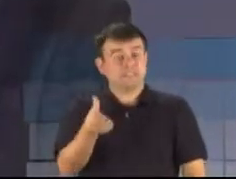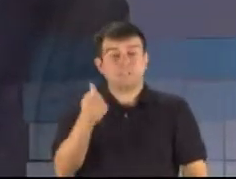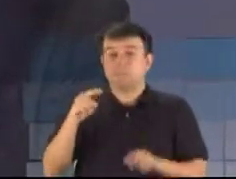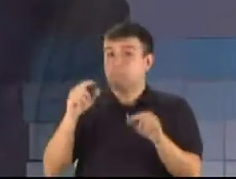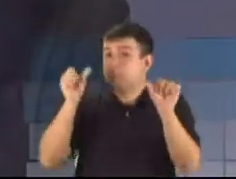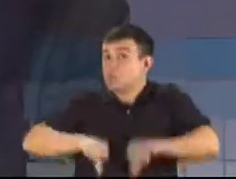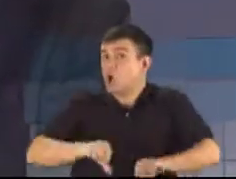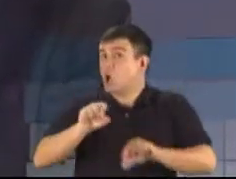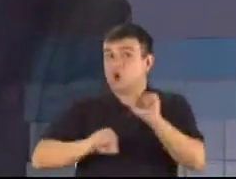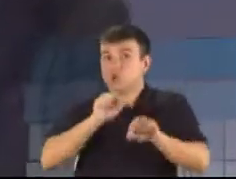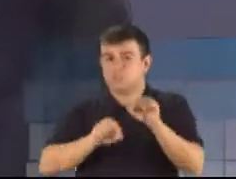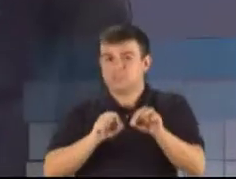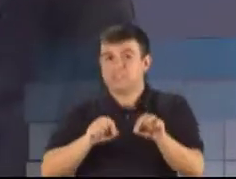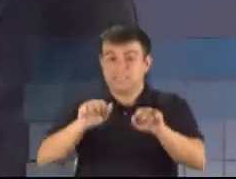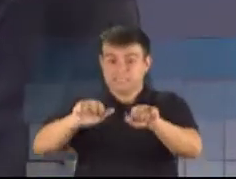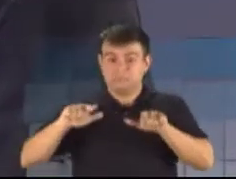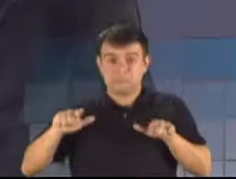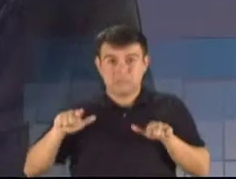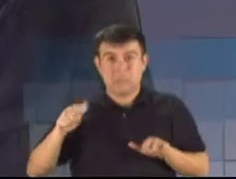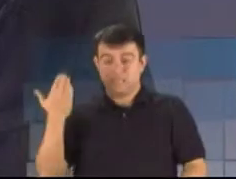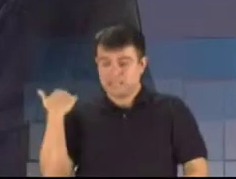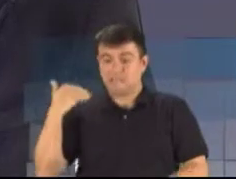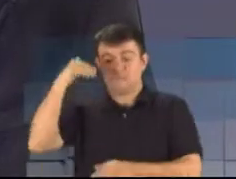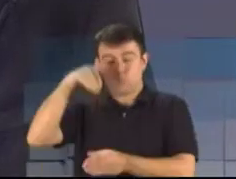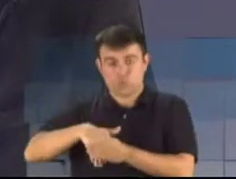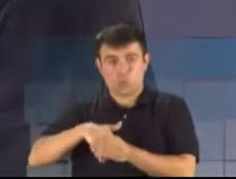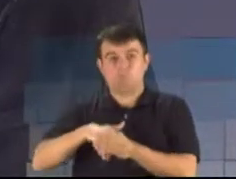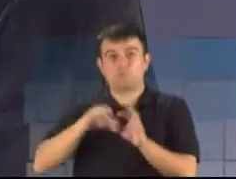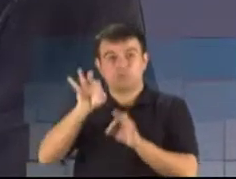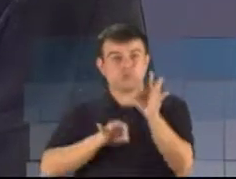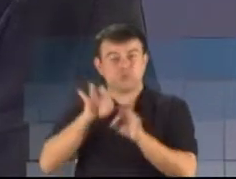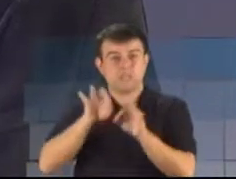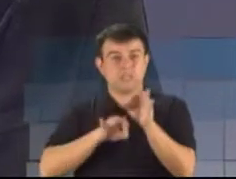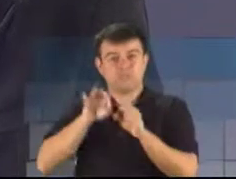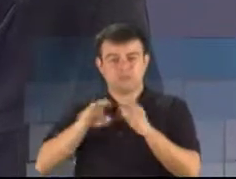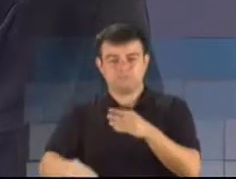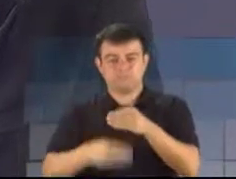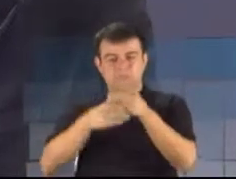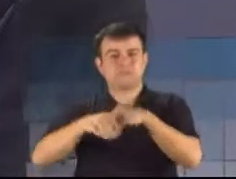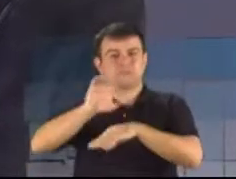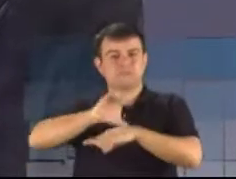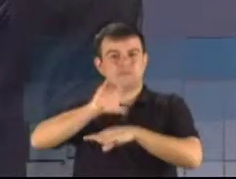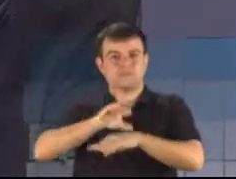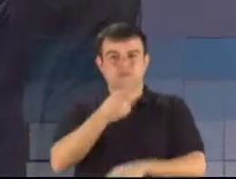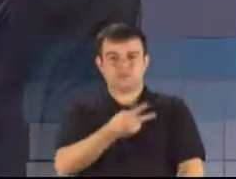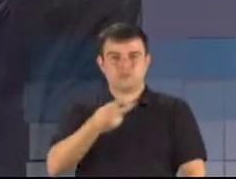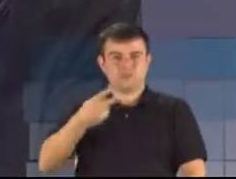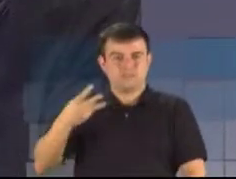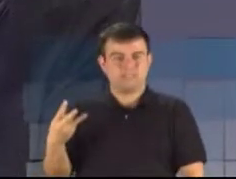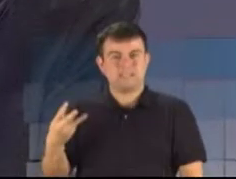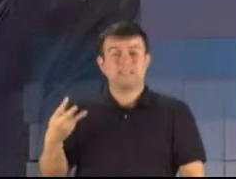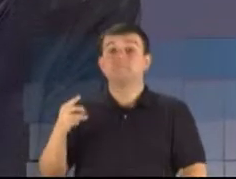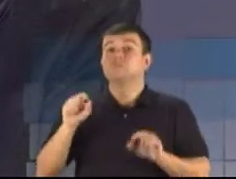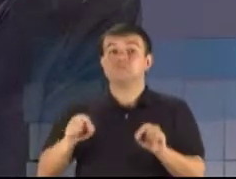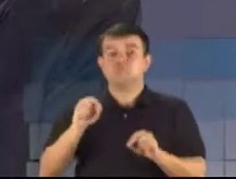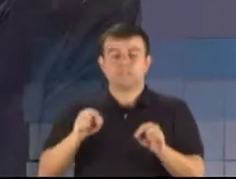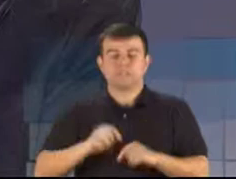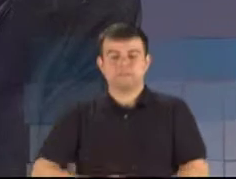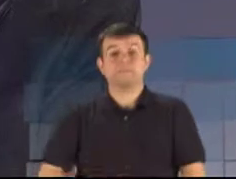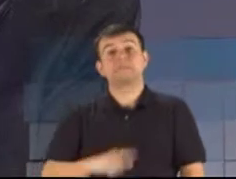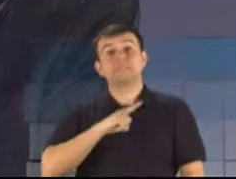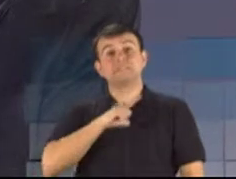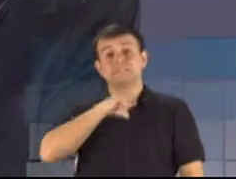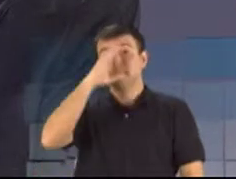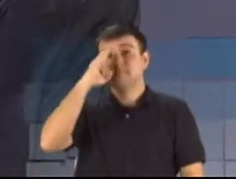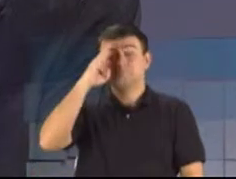foi votado o projeto, a emenda número 1 do projeto da Constituição 223, terão preferência de execução